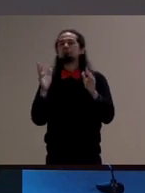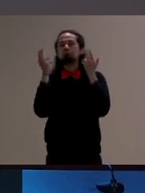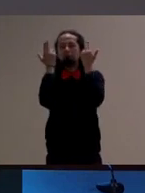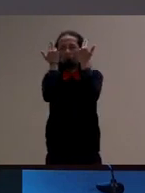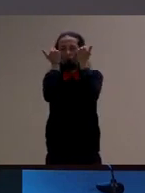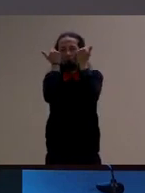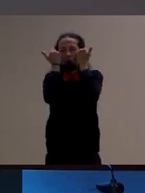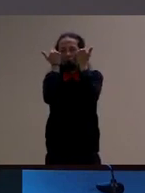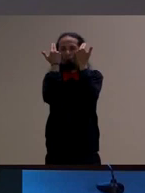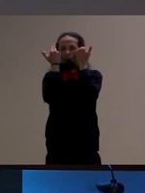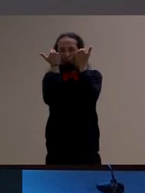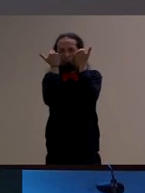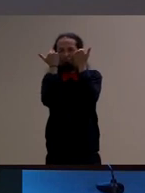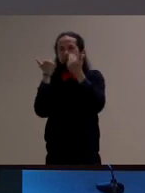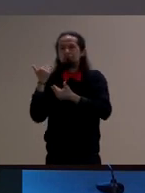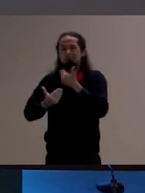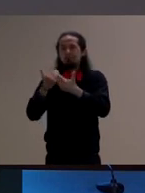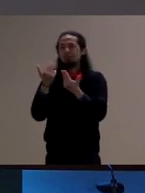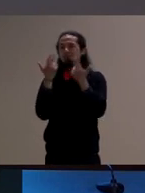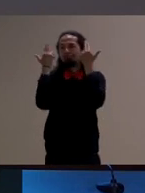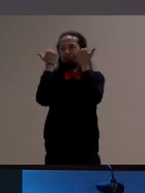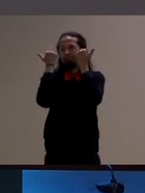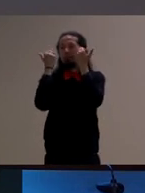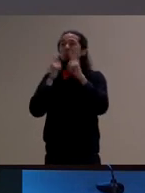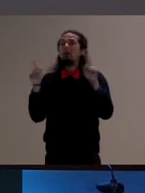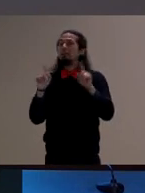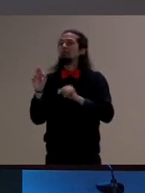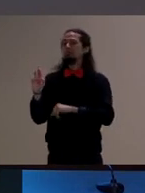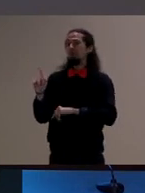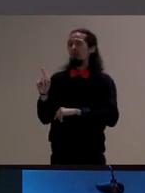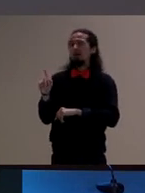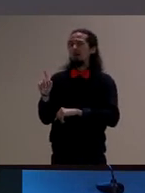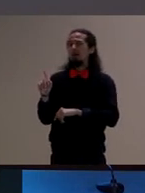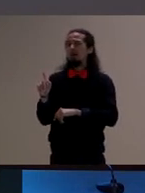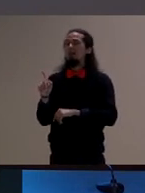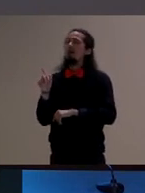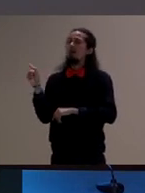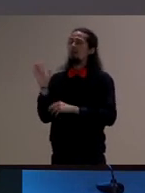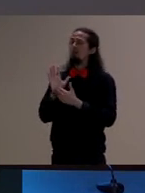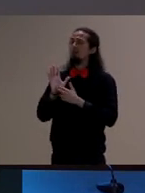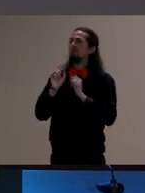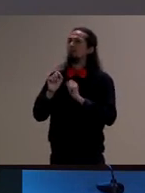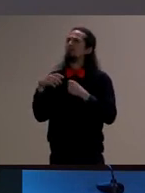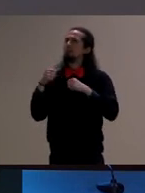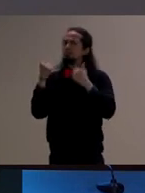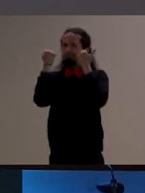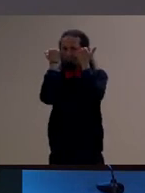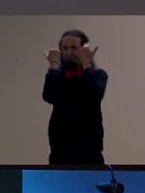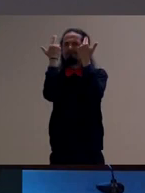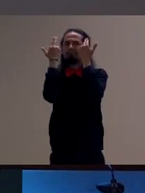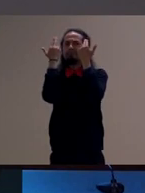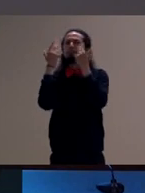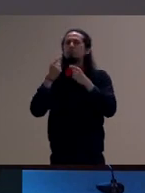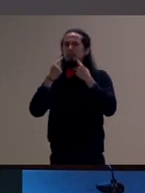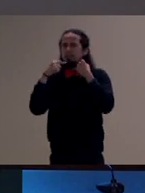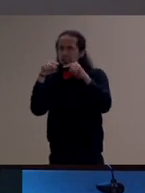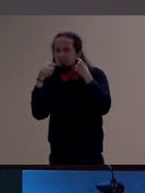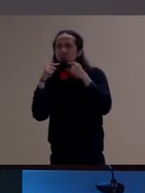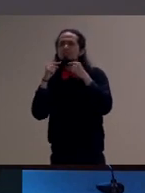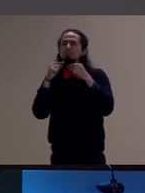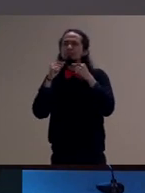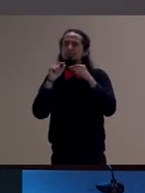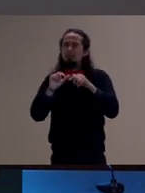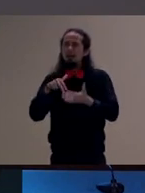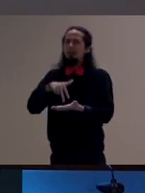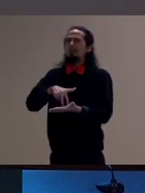e de uma atuação ativa ativa e crítica sobre o mundo na relação com